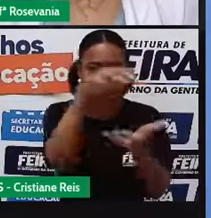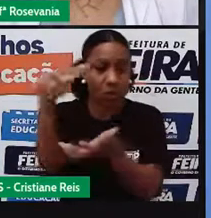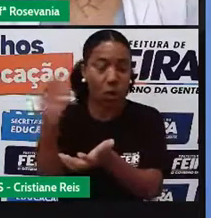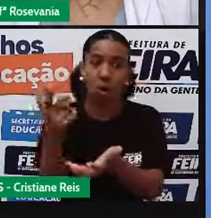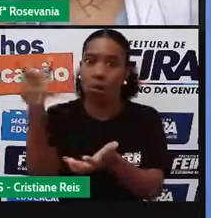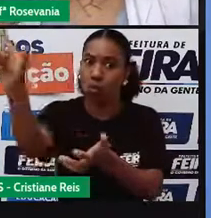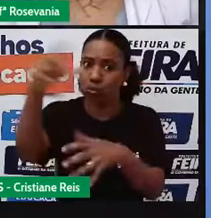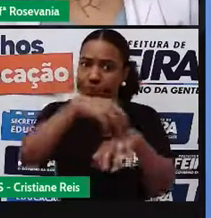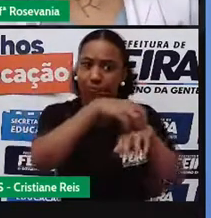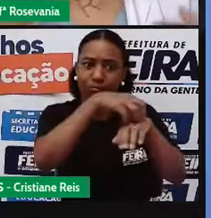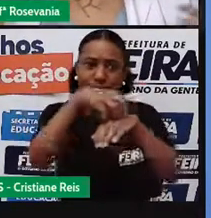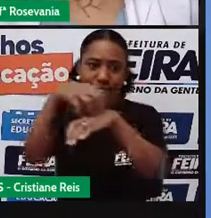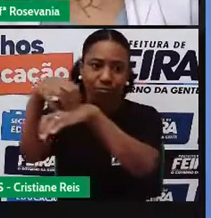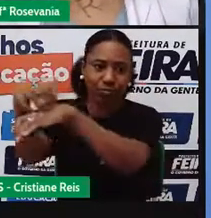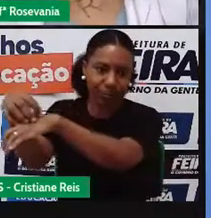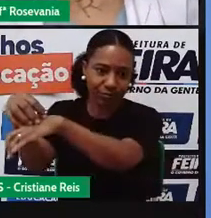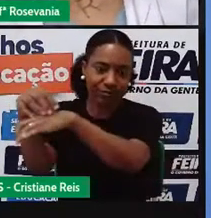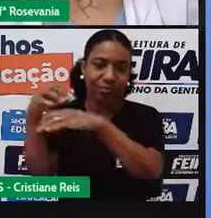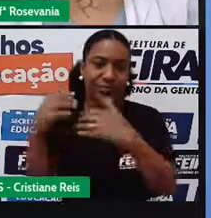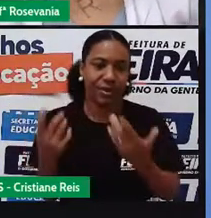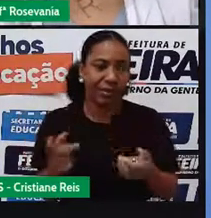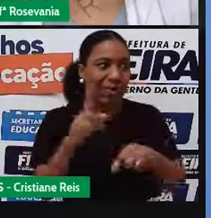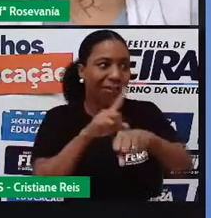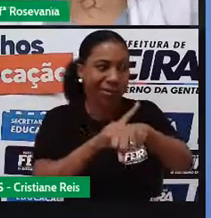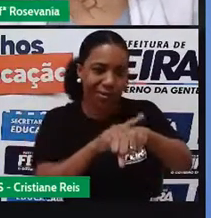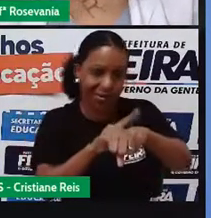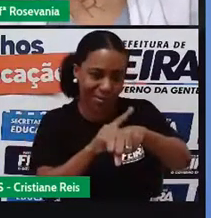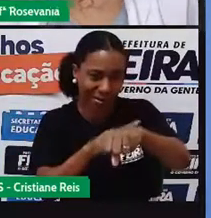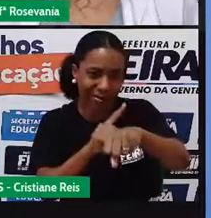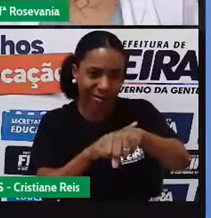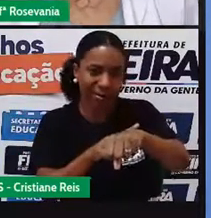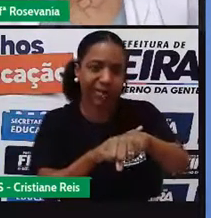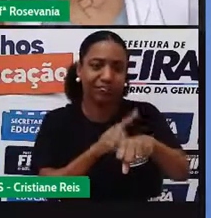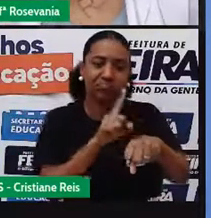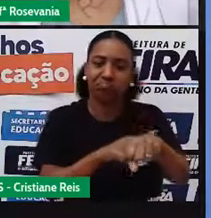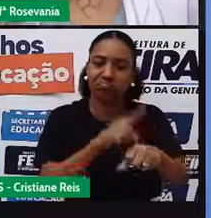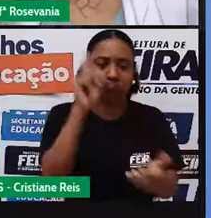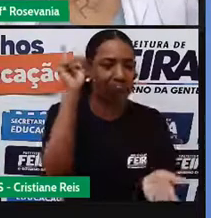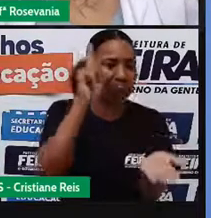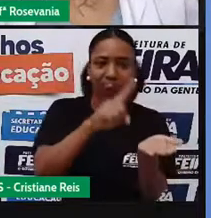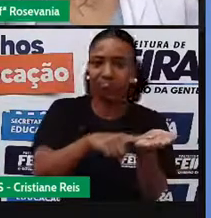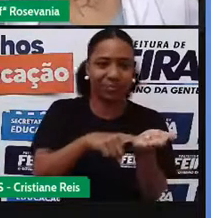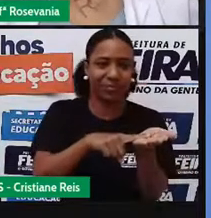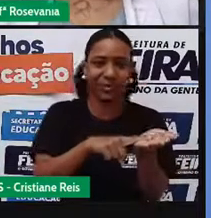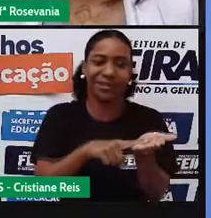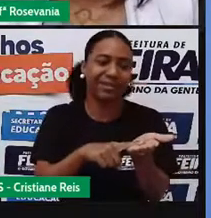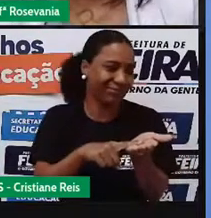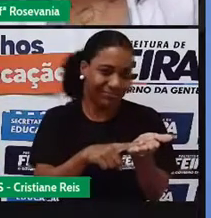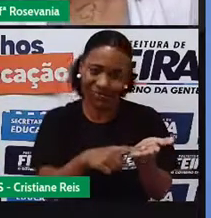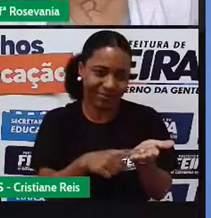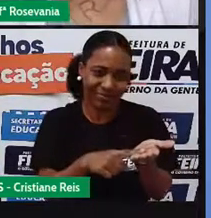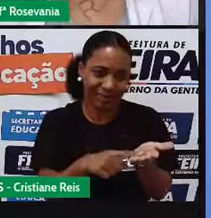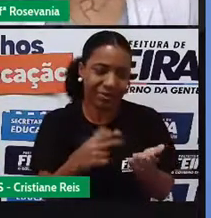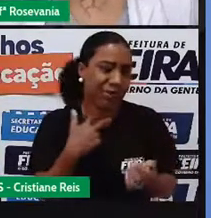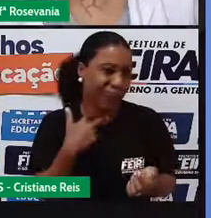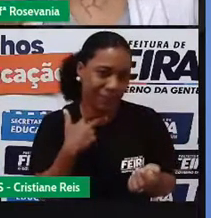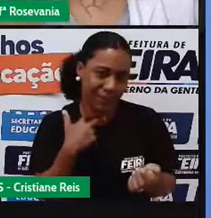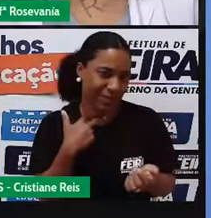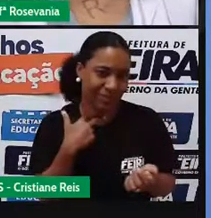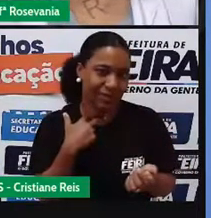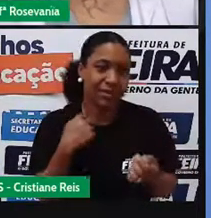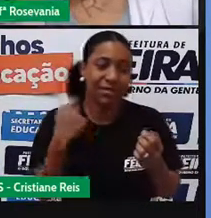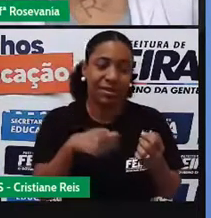levar. Os horários não são muito flexíveis, como no caso dos transportes rodoviários, que você combina o horário que você quer,